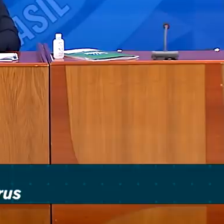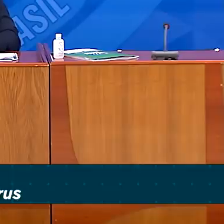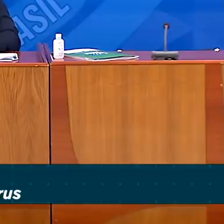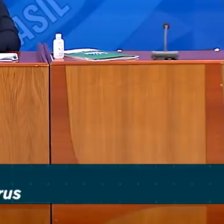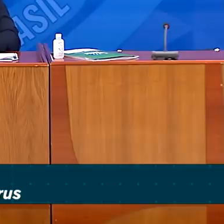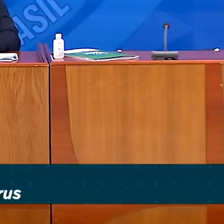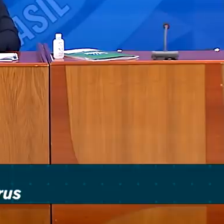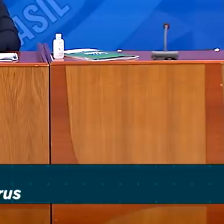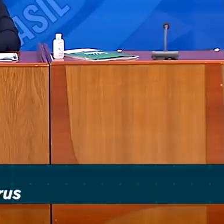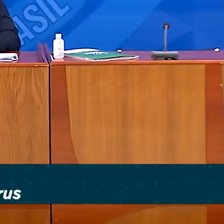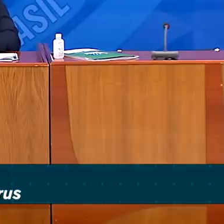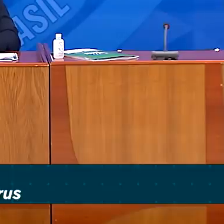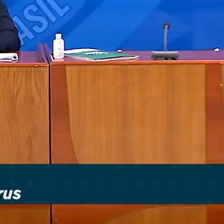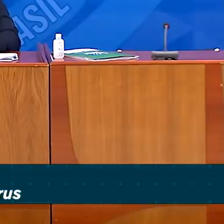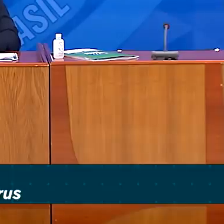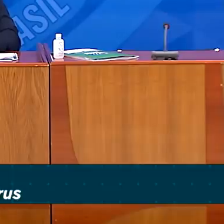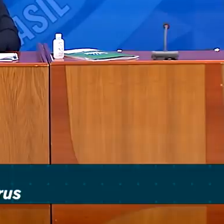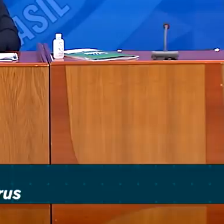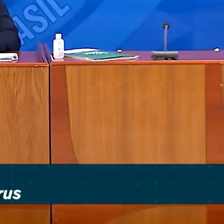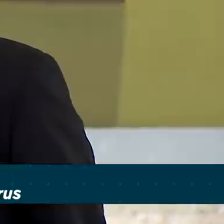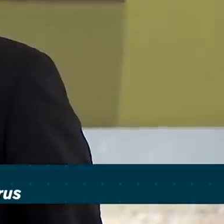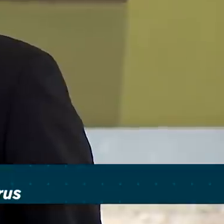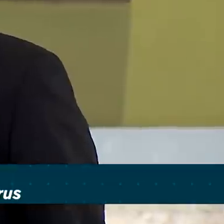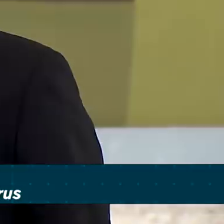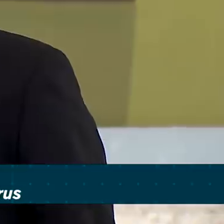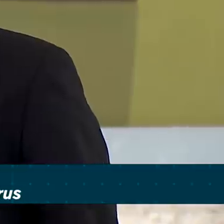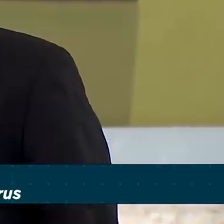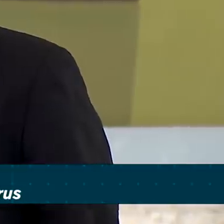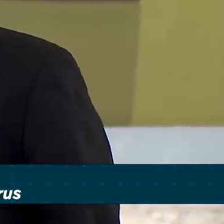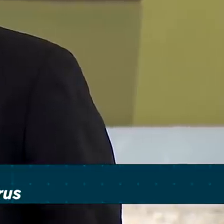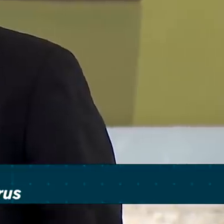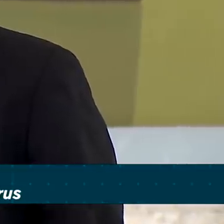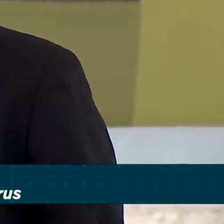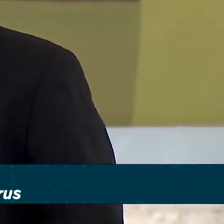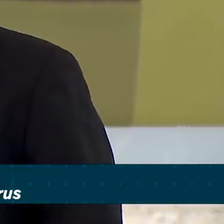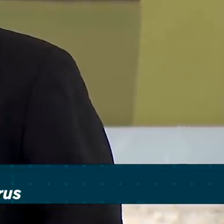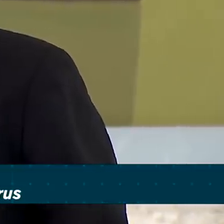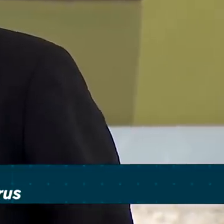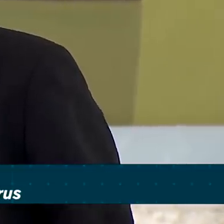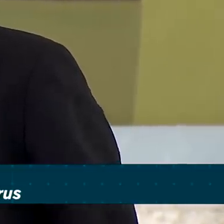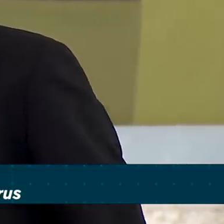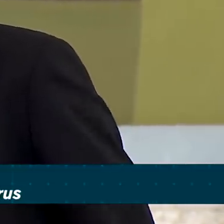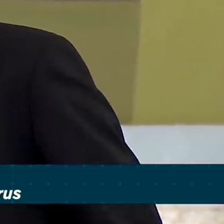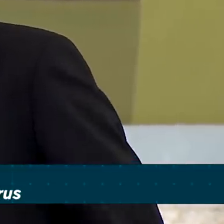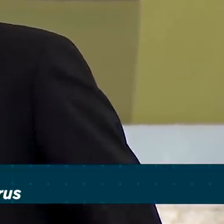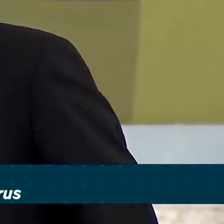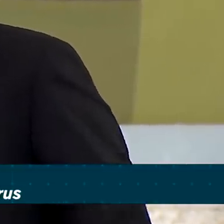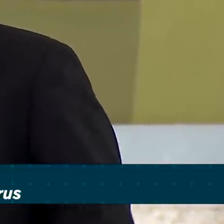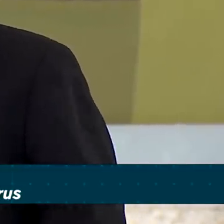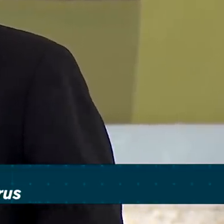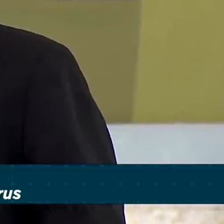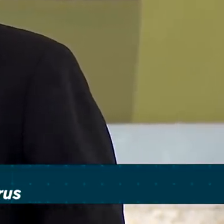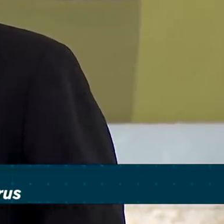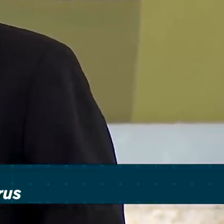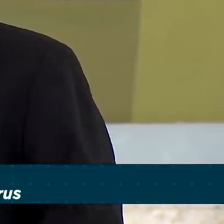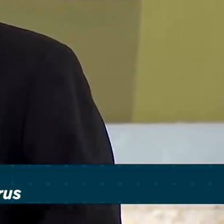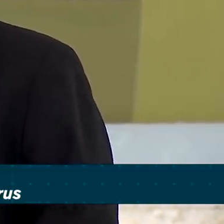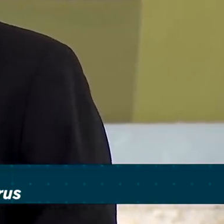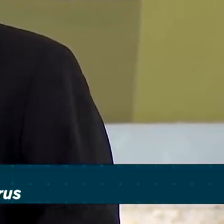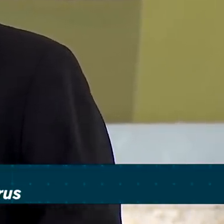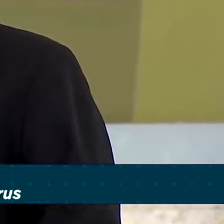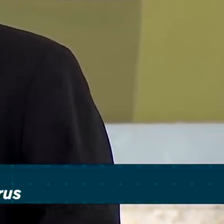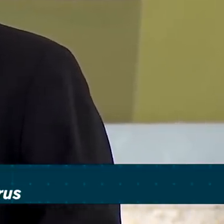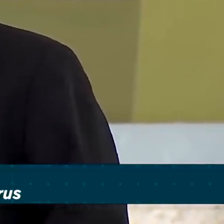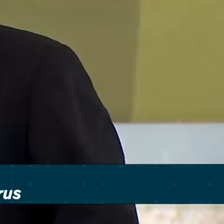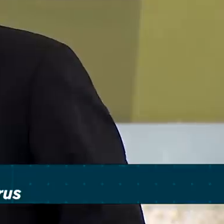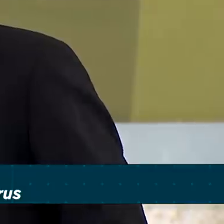Ele quer saber dos hospitais. Só para complementar, como é vão ser escolhidos? Esses pacientes vão se voluntariar, vão ter que assinar uma